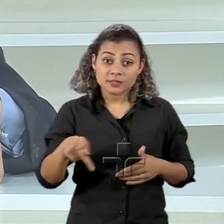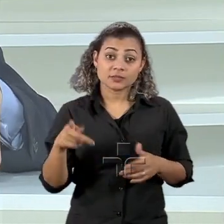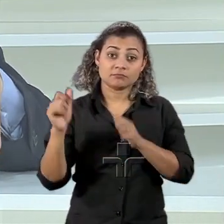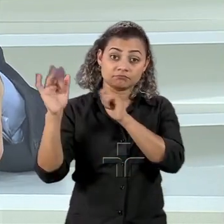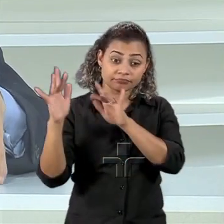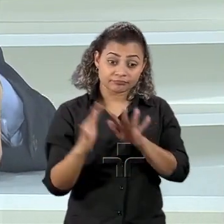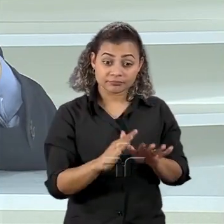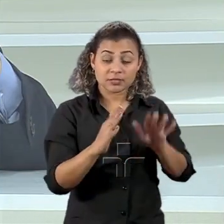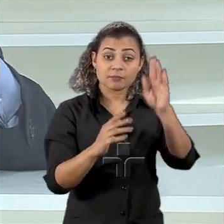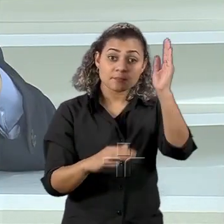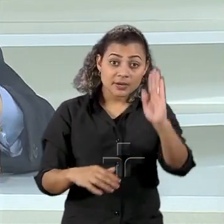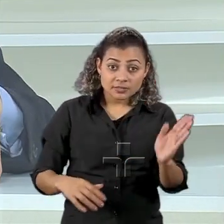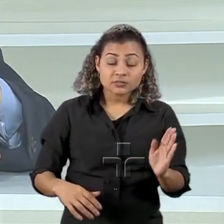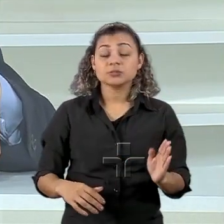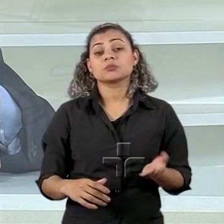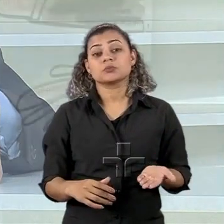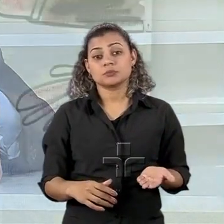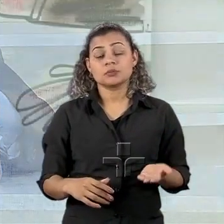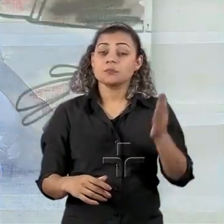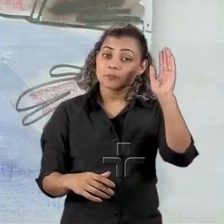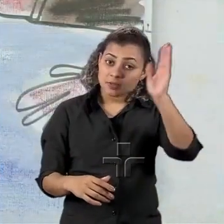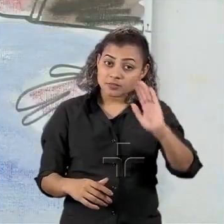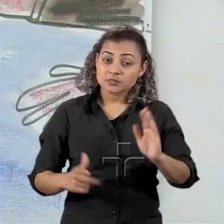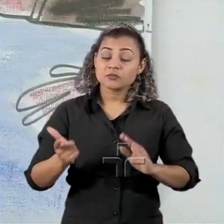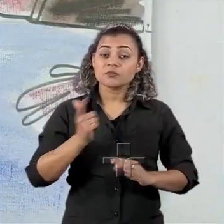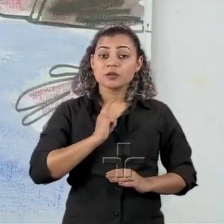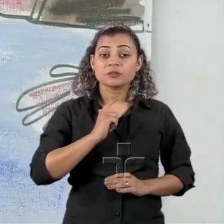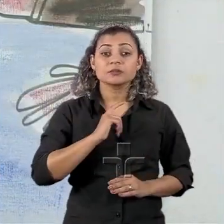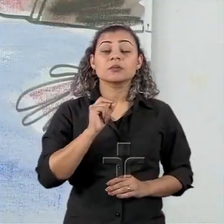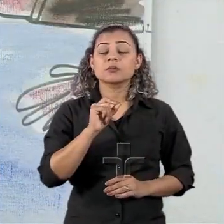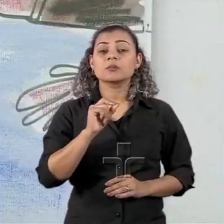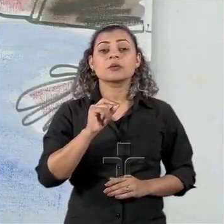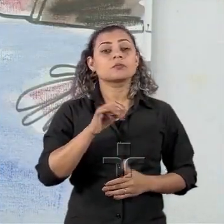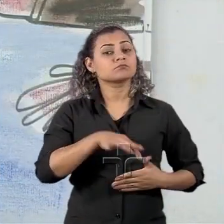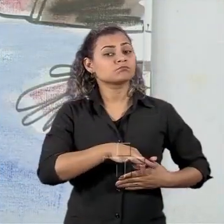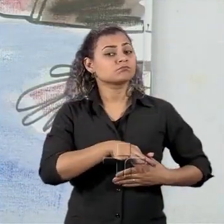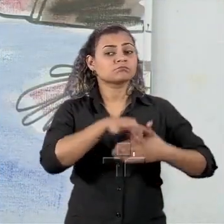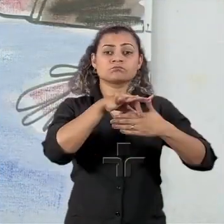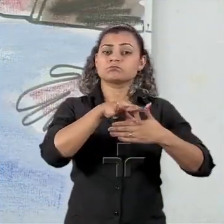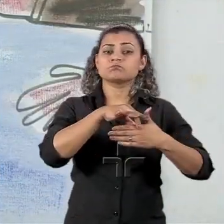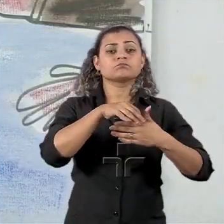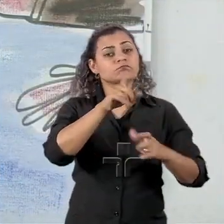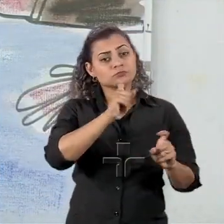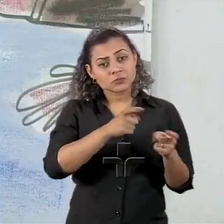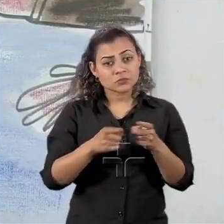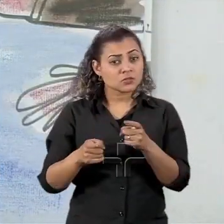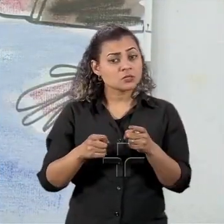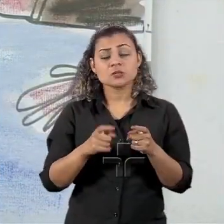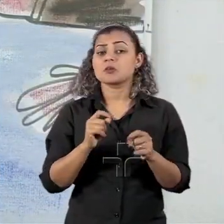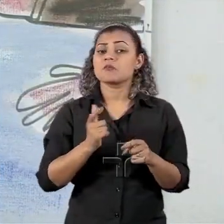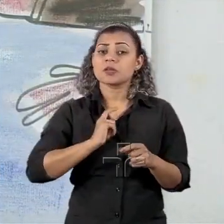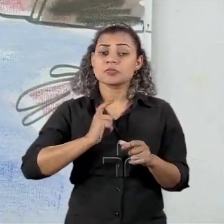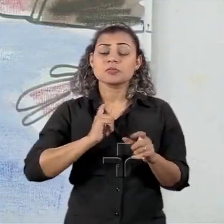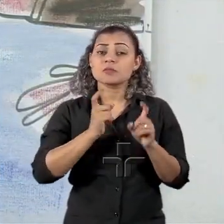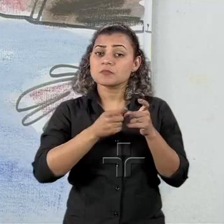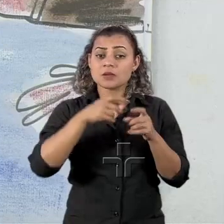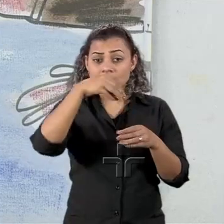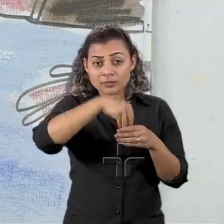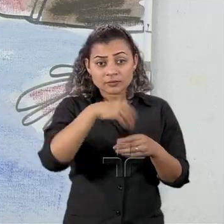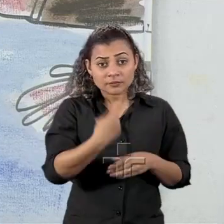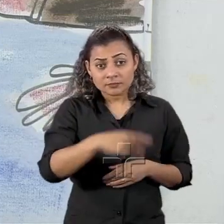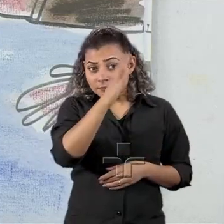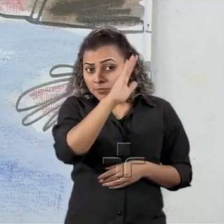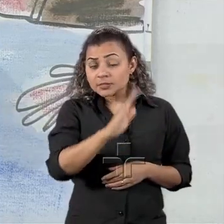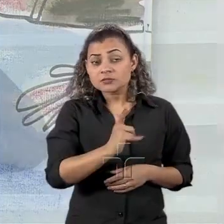Brasil o Brasil vai ser o presidente do banco de desenvolvimento e o escritório dos BRICS vai ser instalado aqui no